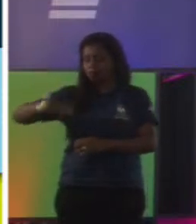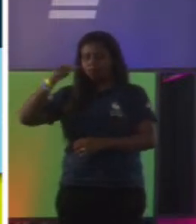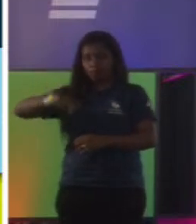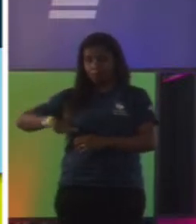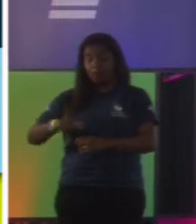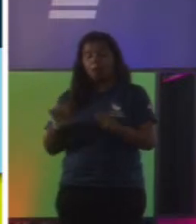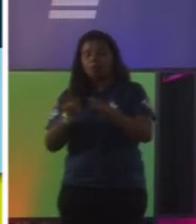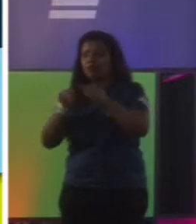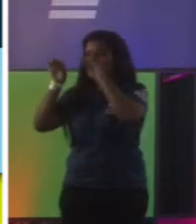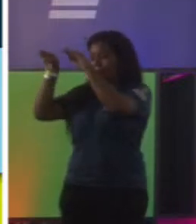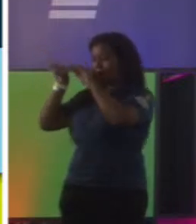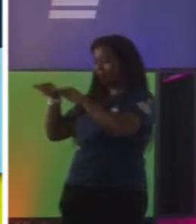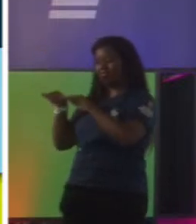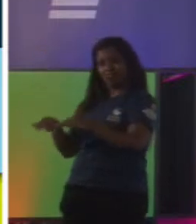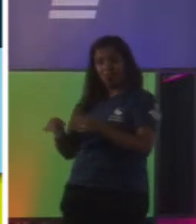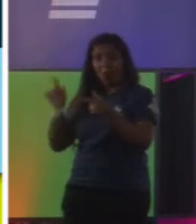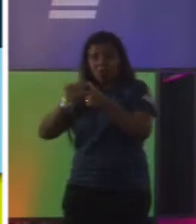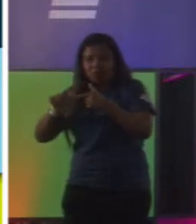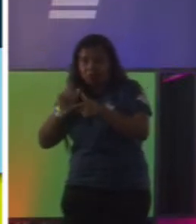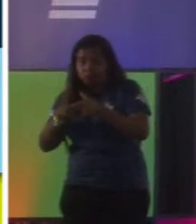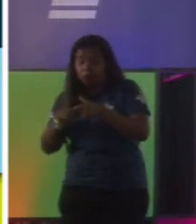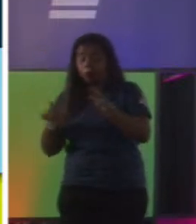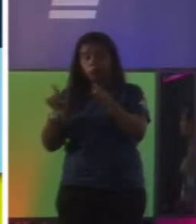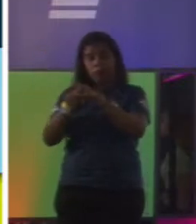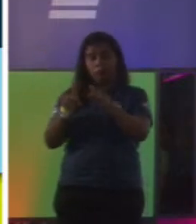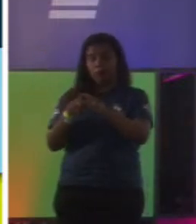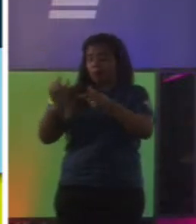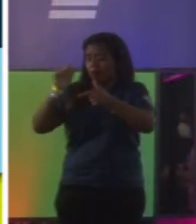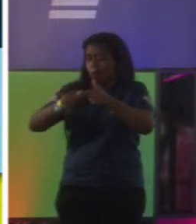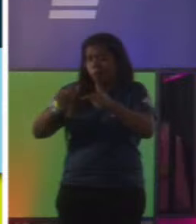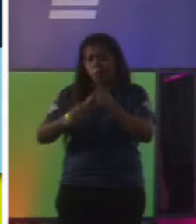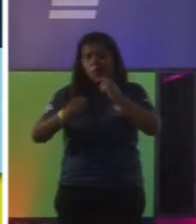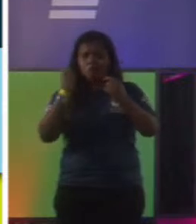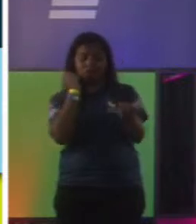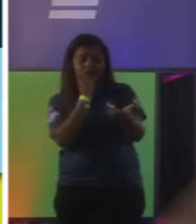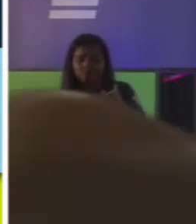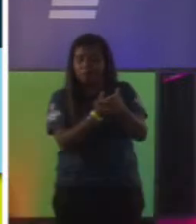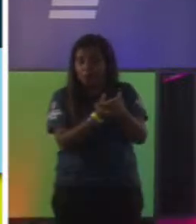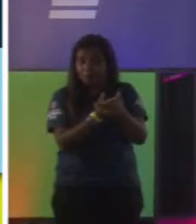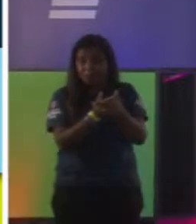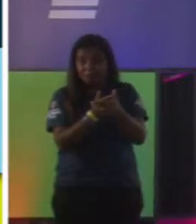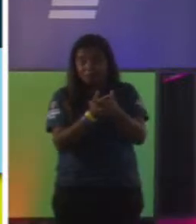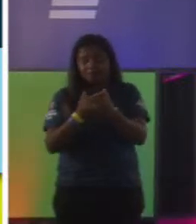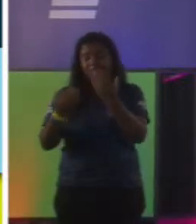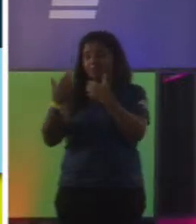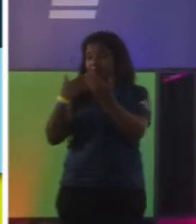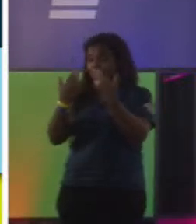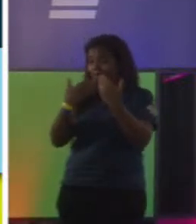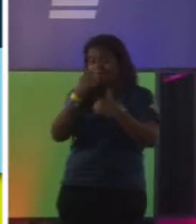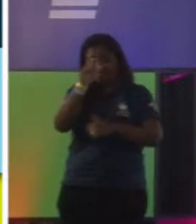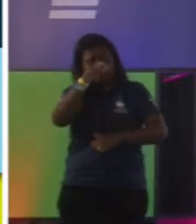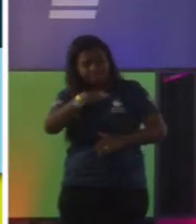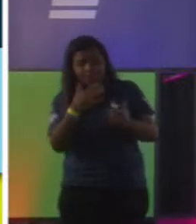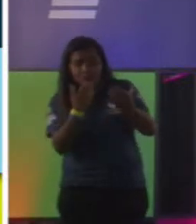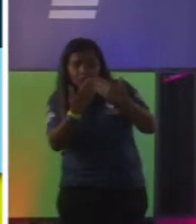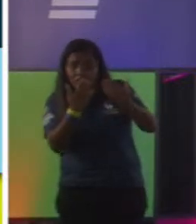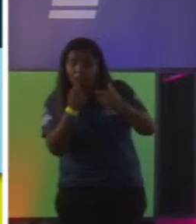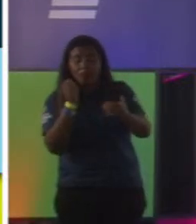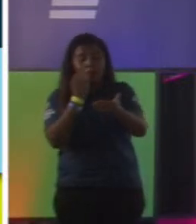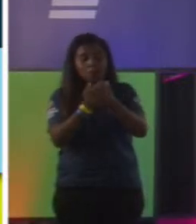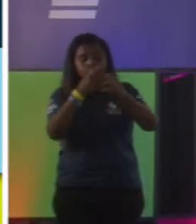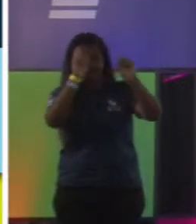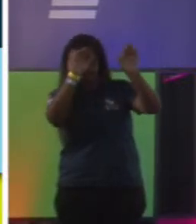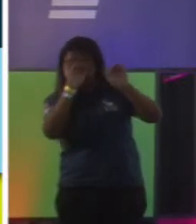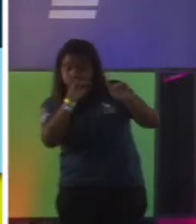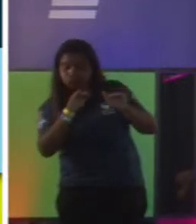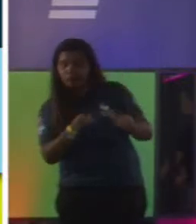estoque. Esse cara também tem problema de split de pagamento. Esse cara precisa falar com quem está entregando o estoque para ele, esse estoque